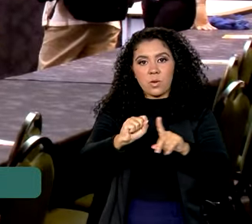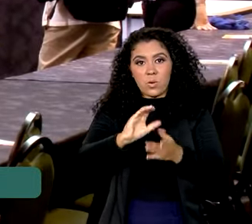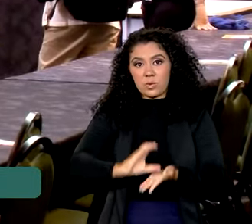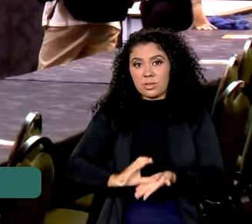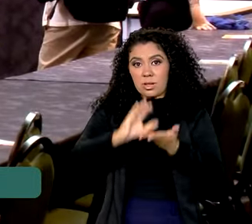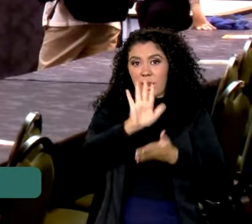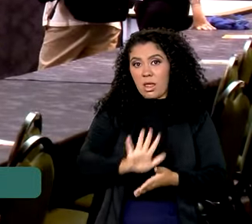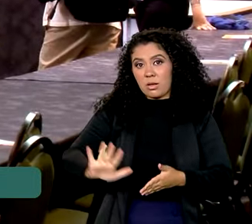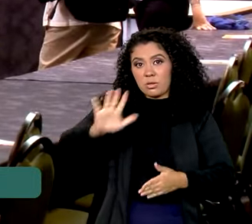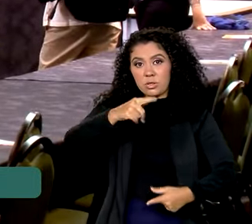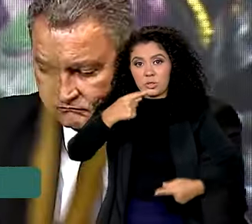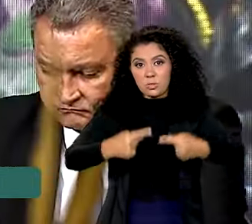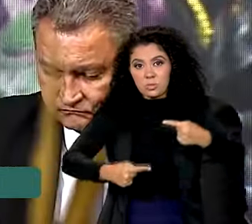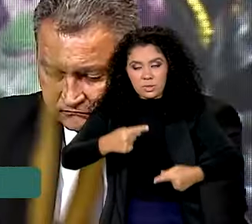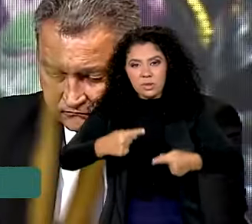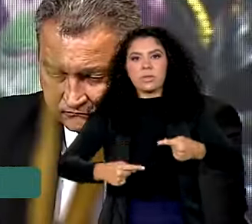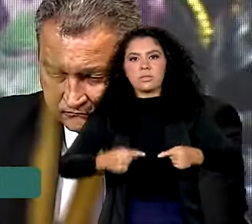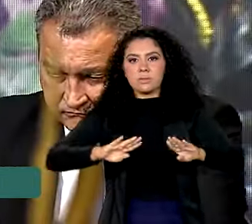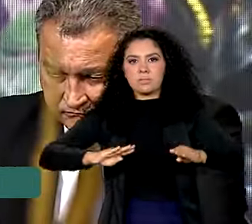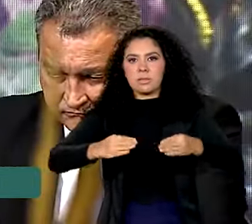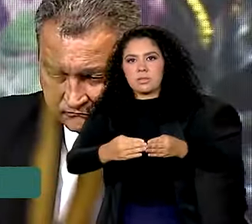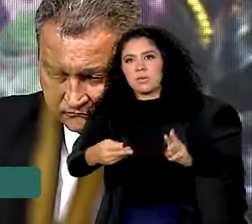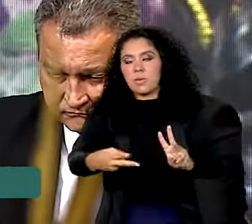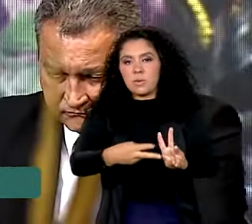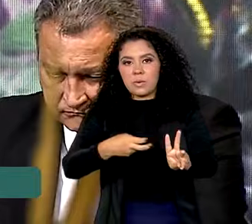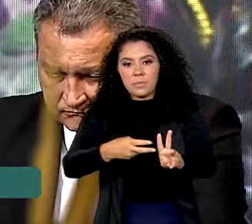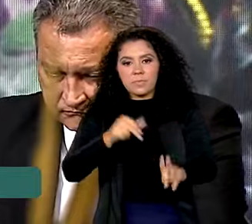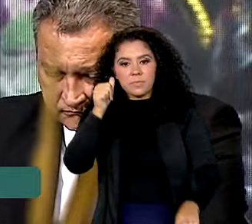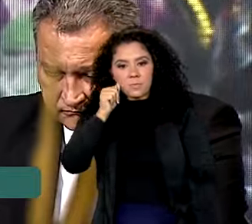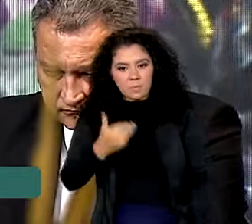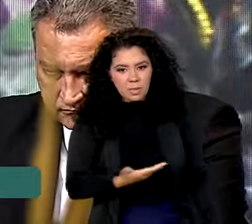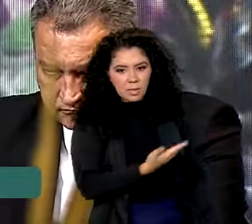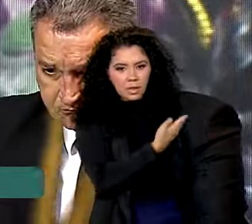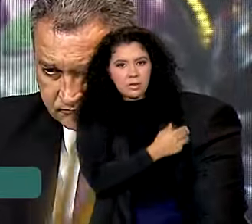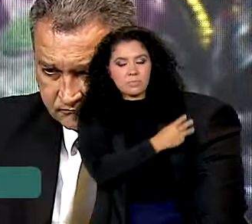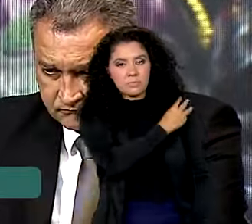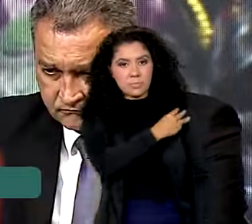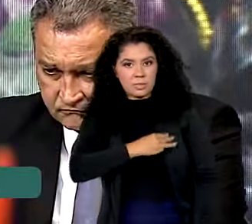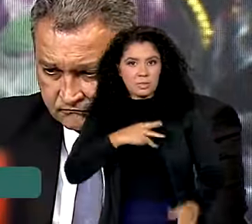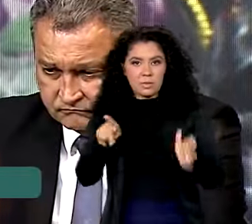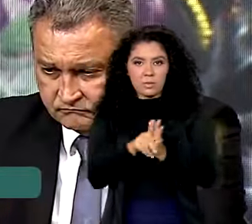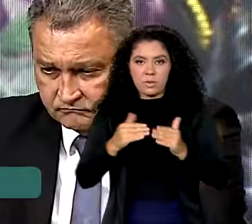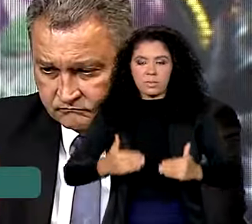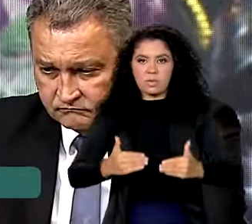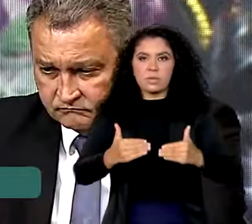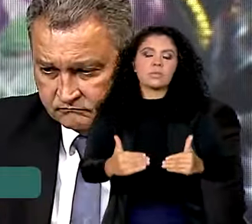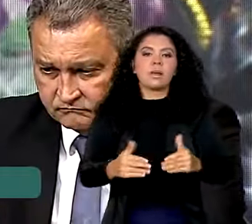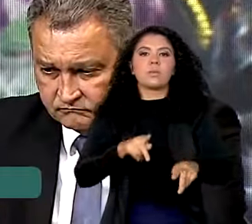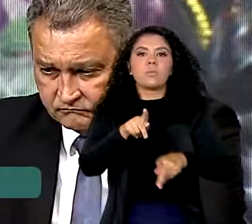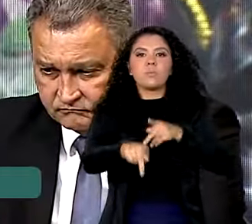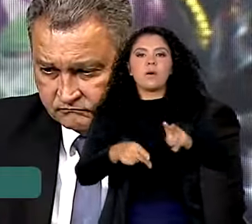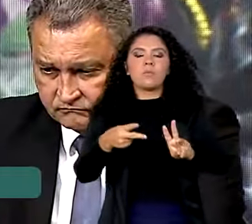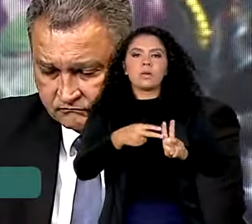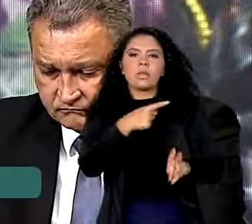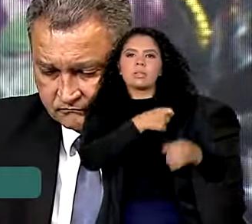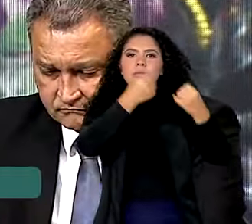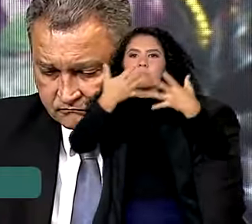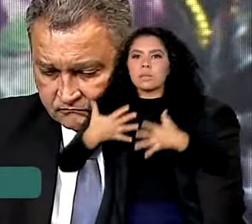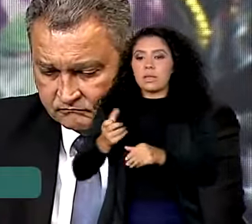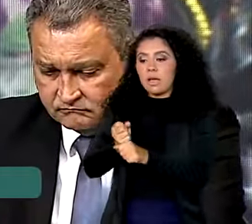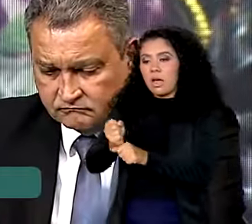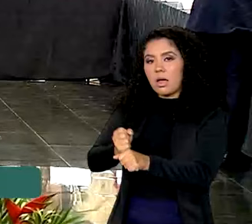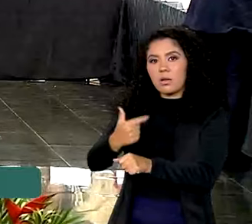Política Indigenista. A ministra dos povos indígenas, Sônia Guajajara, lembrou que o Conselho foi extinto em